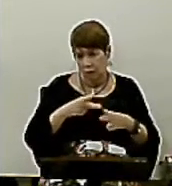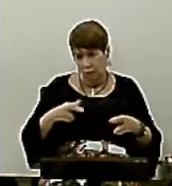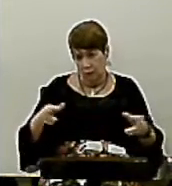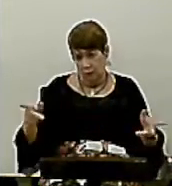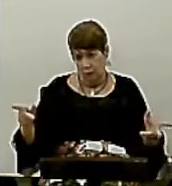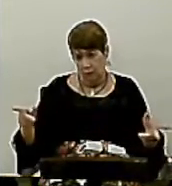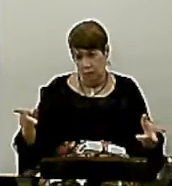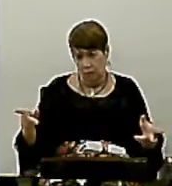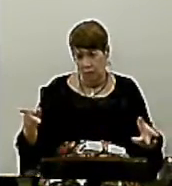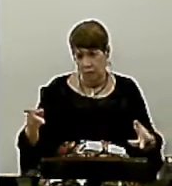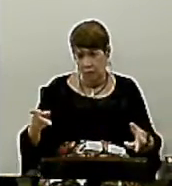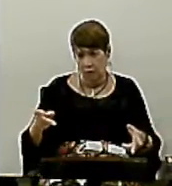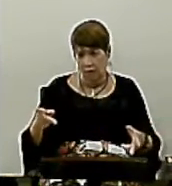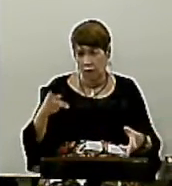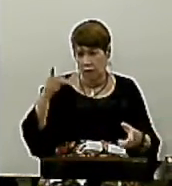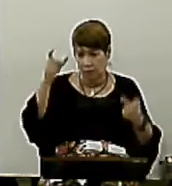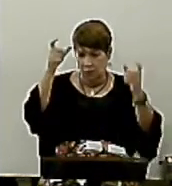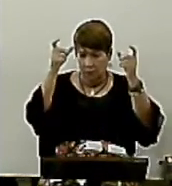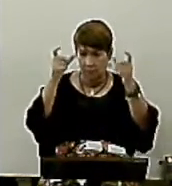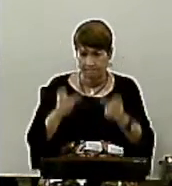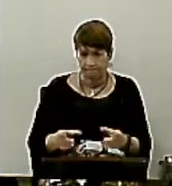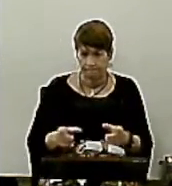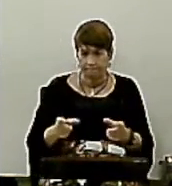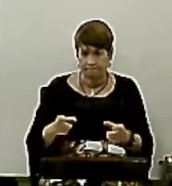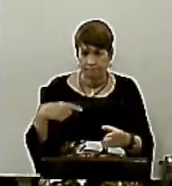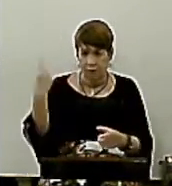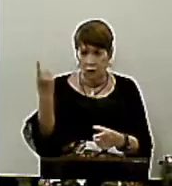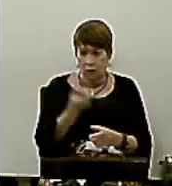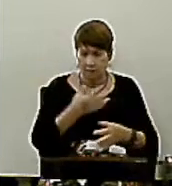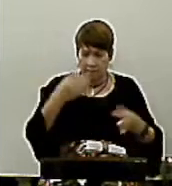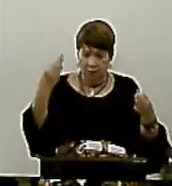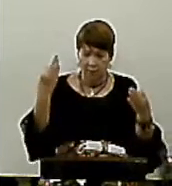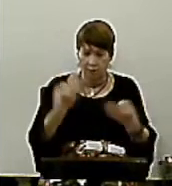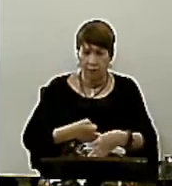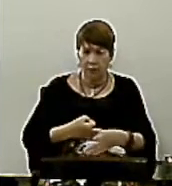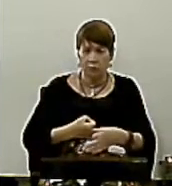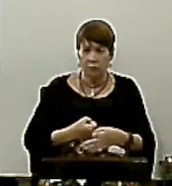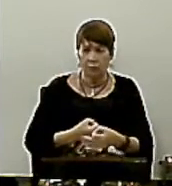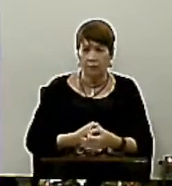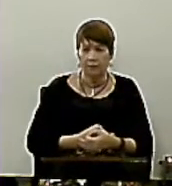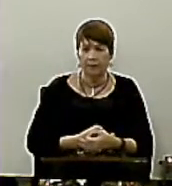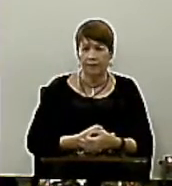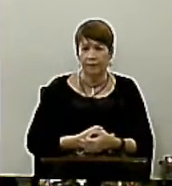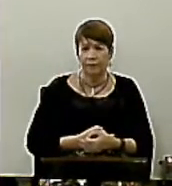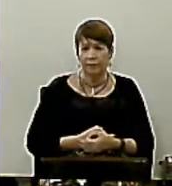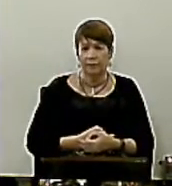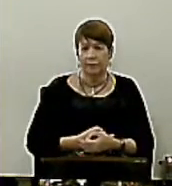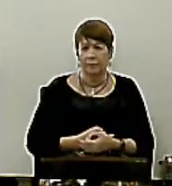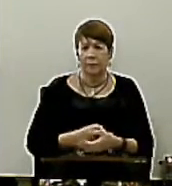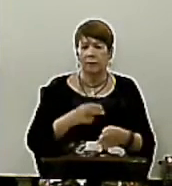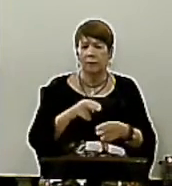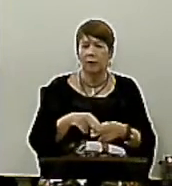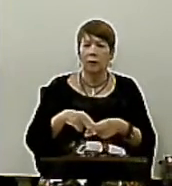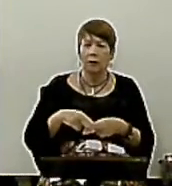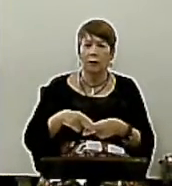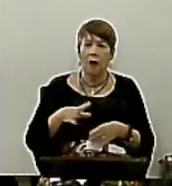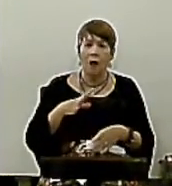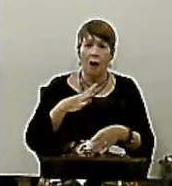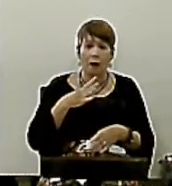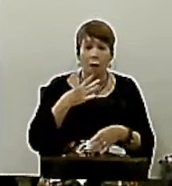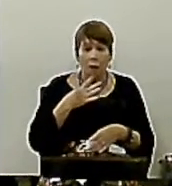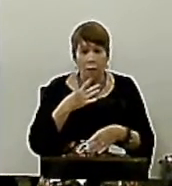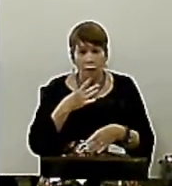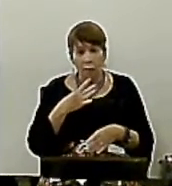seu ser Porque Ele é perfeito E é isso E causa Admiração em nós As